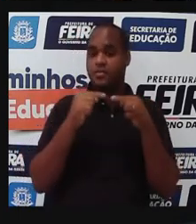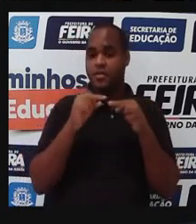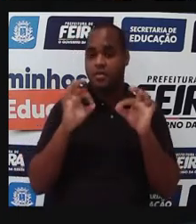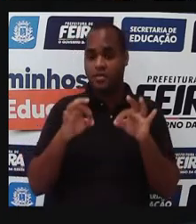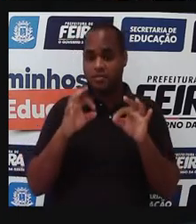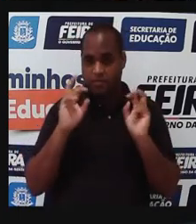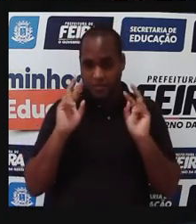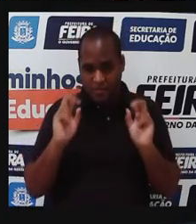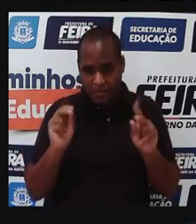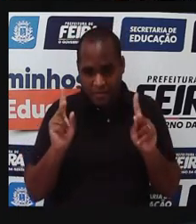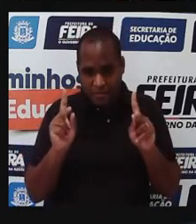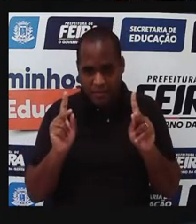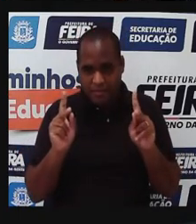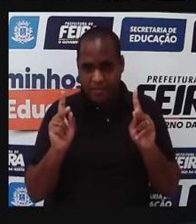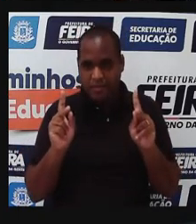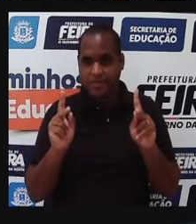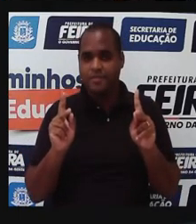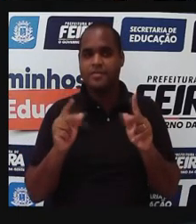Tranquilo?